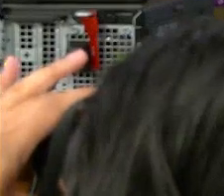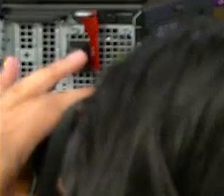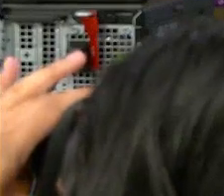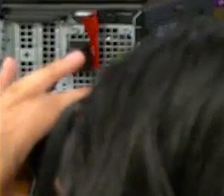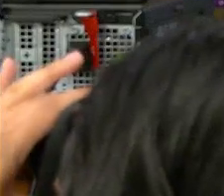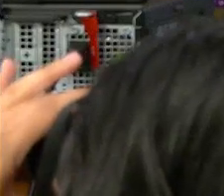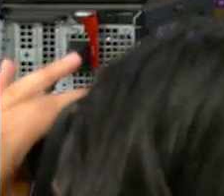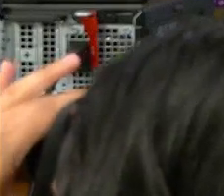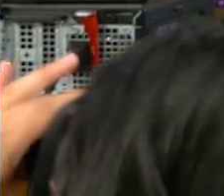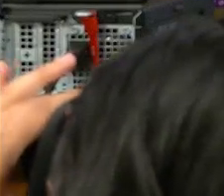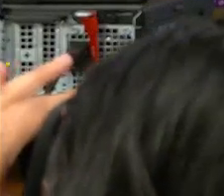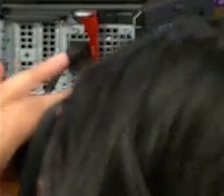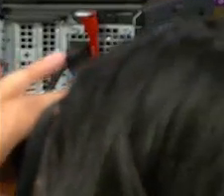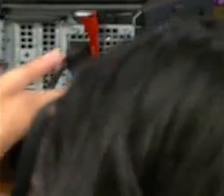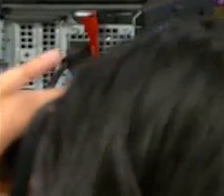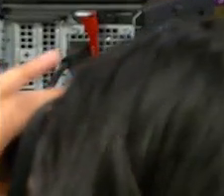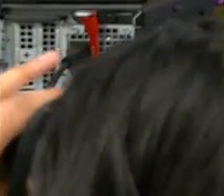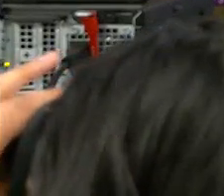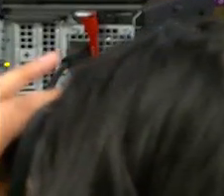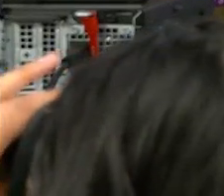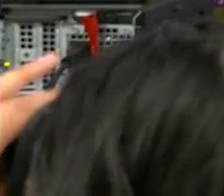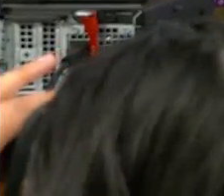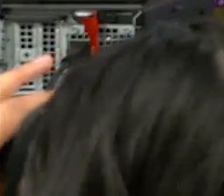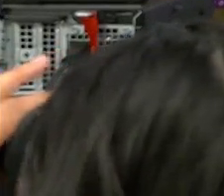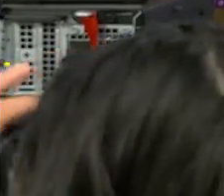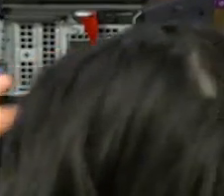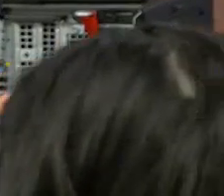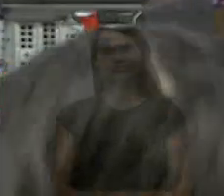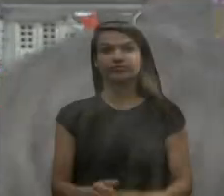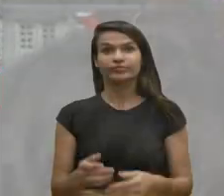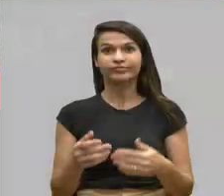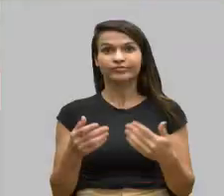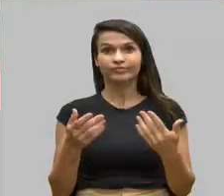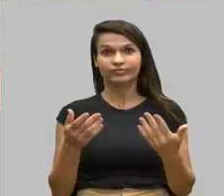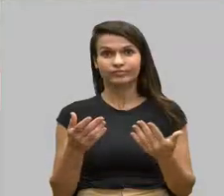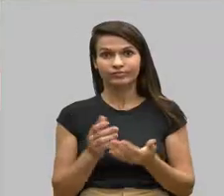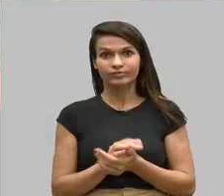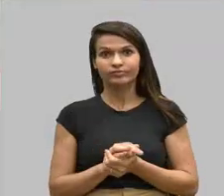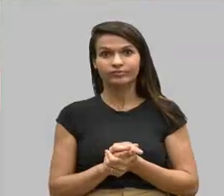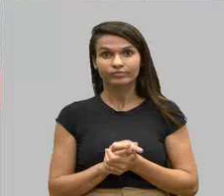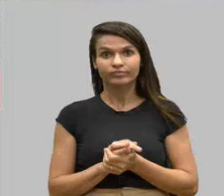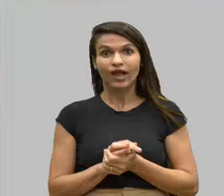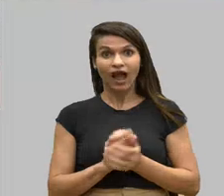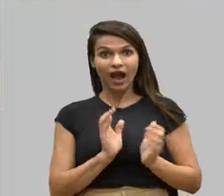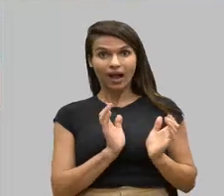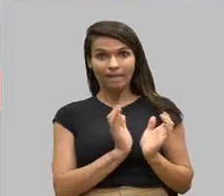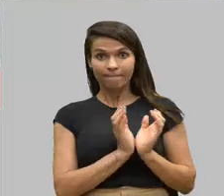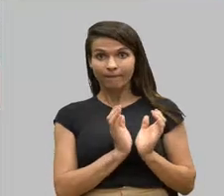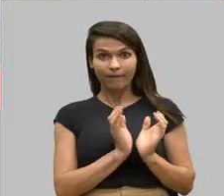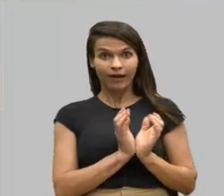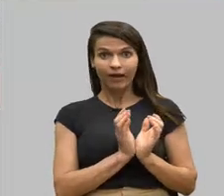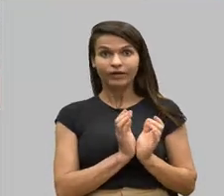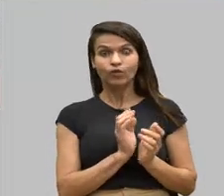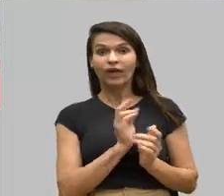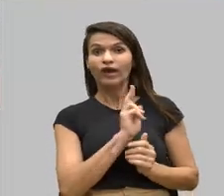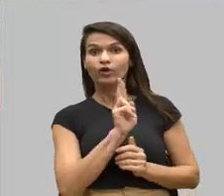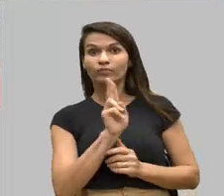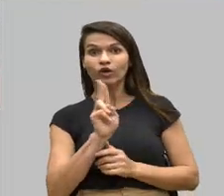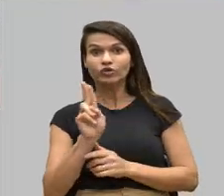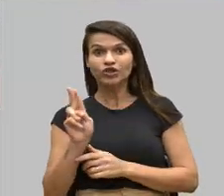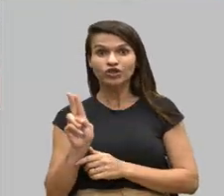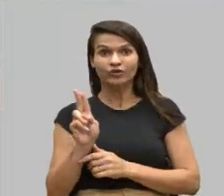preparou e preparou o Matheus. E hoje eu quero agradecer a PAI, não quero numerar pessoas,